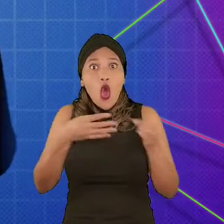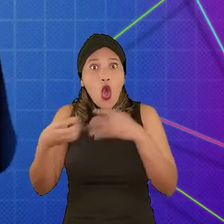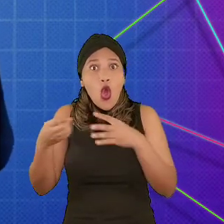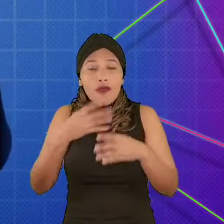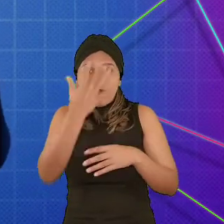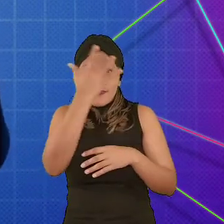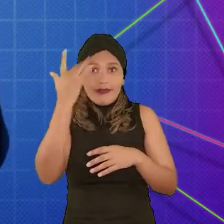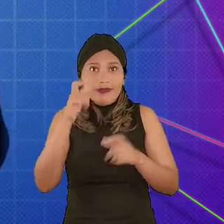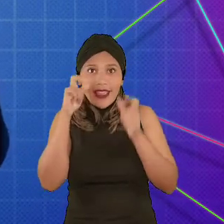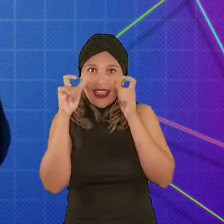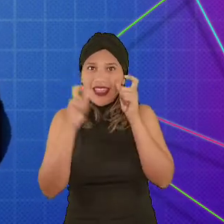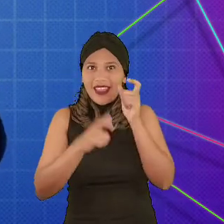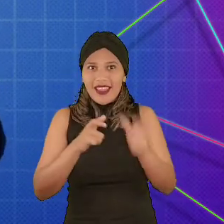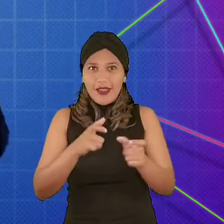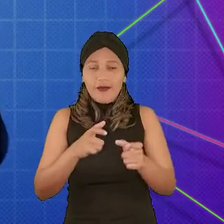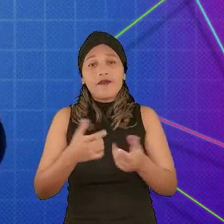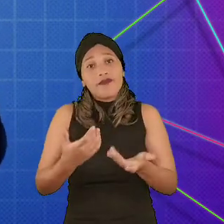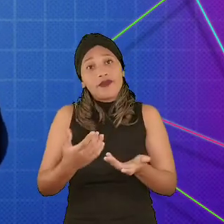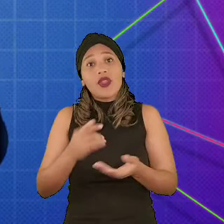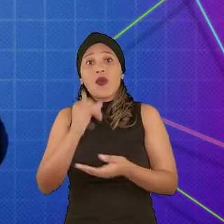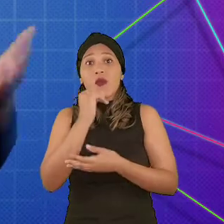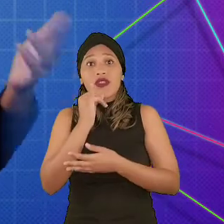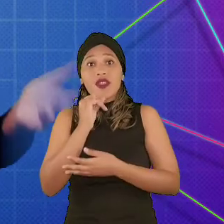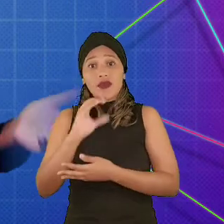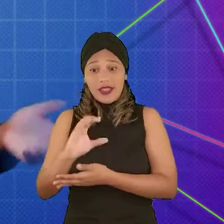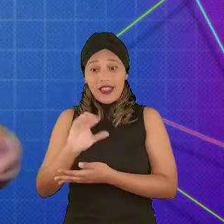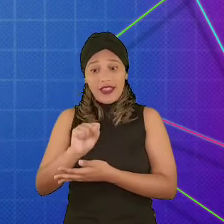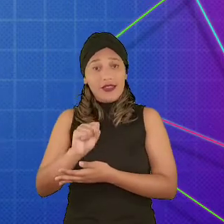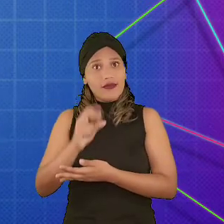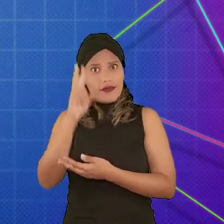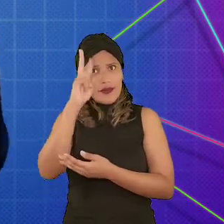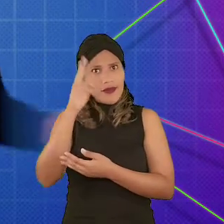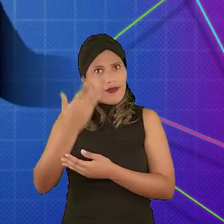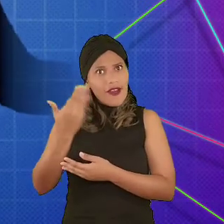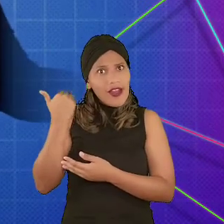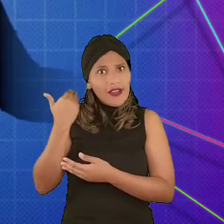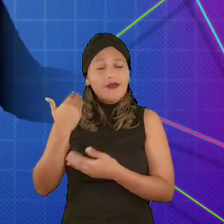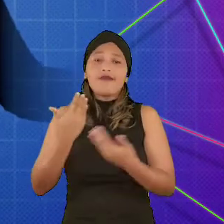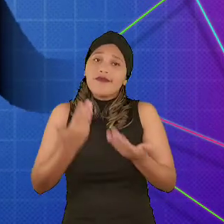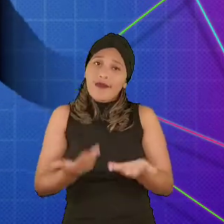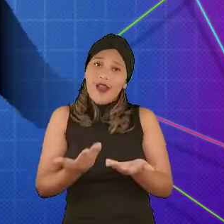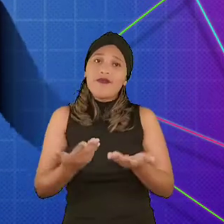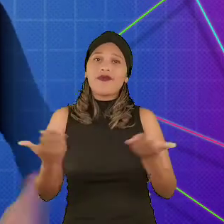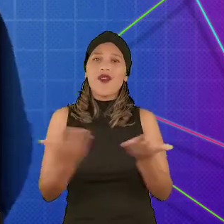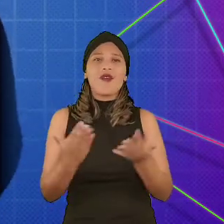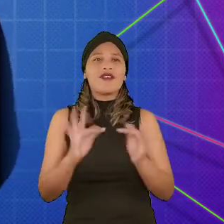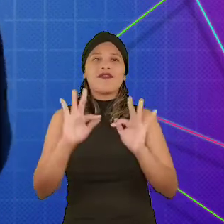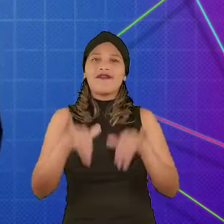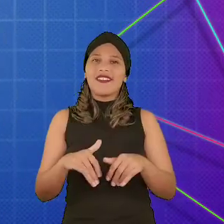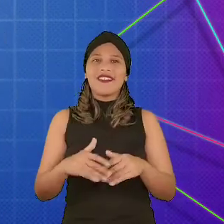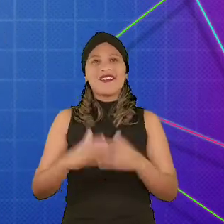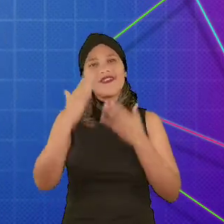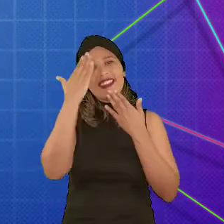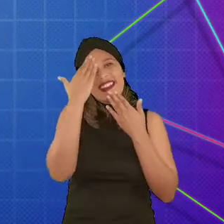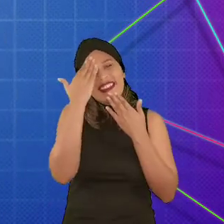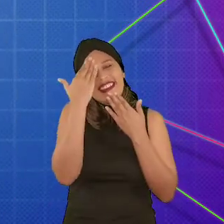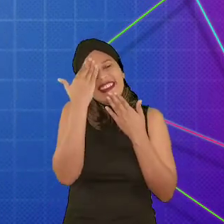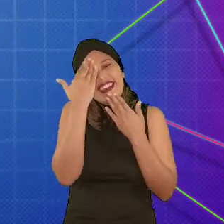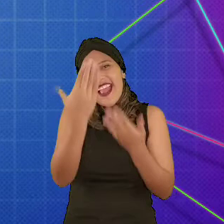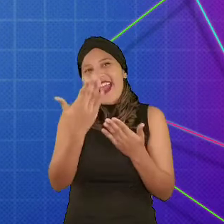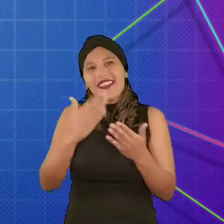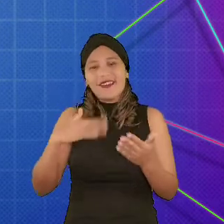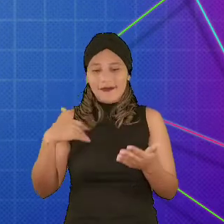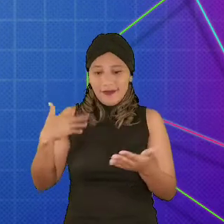públicos, como aconteceu no caso de Counter Strike, que eu disse antes, por exemplo. Então, galera, por hoje é isso. Muito